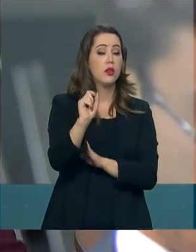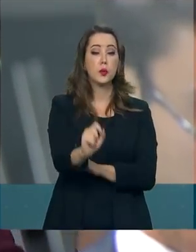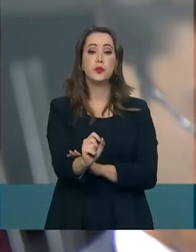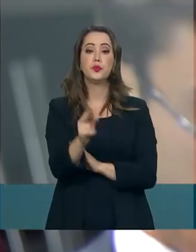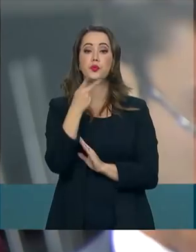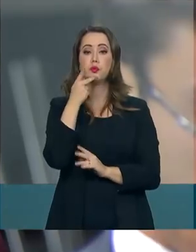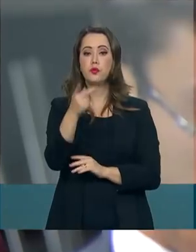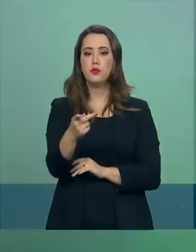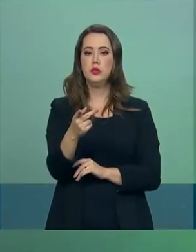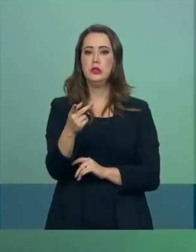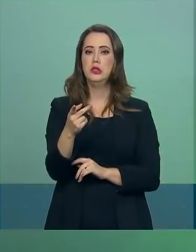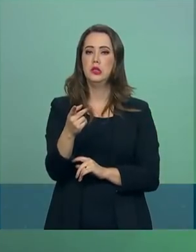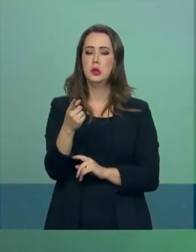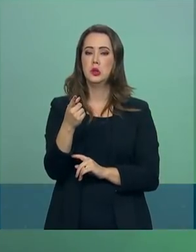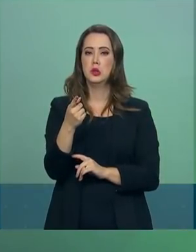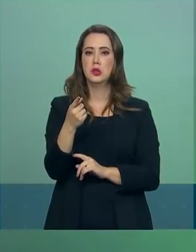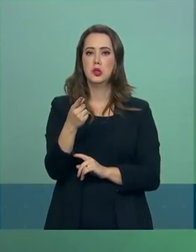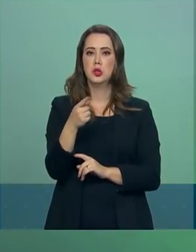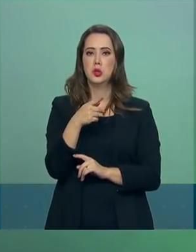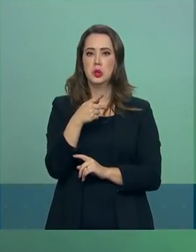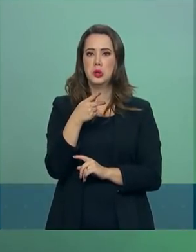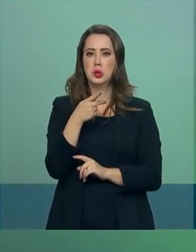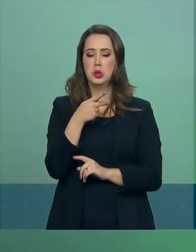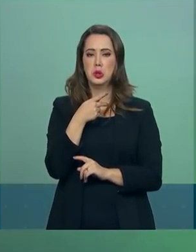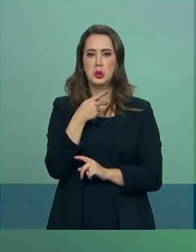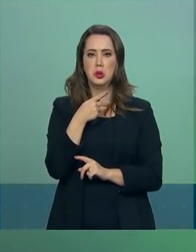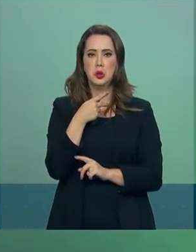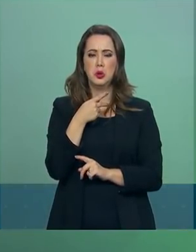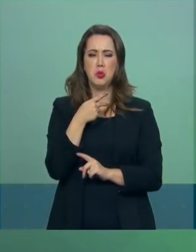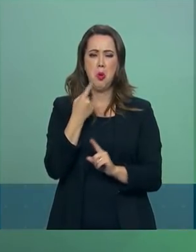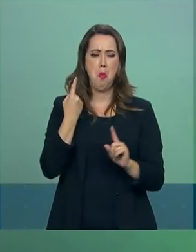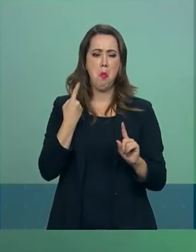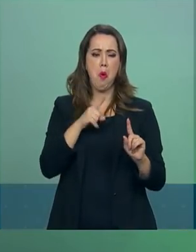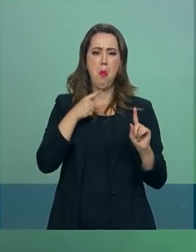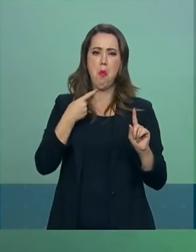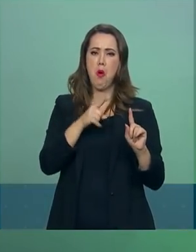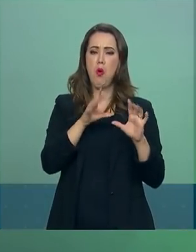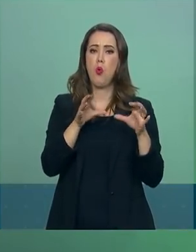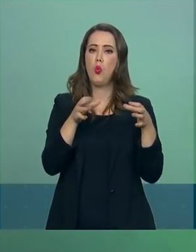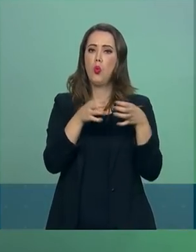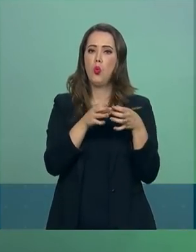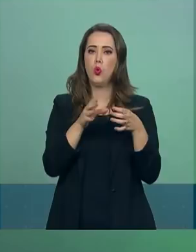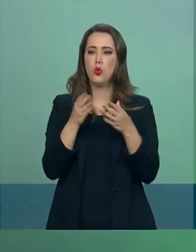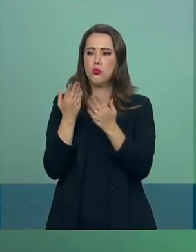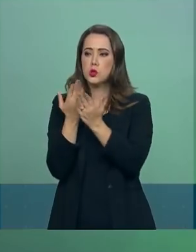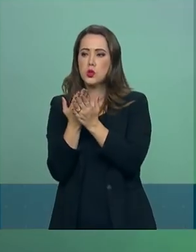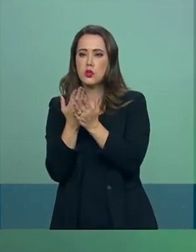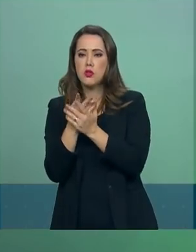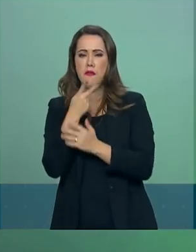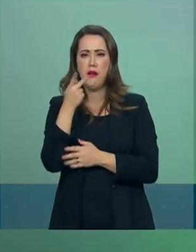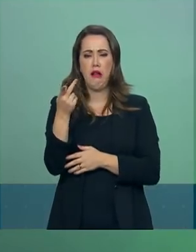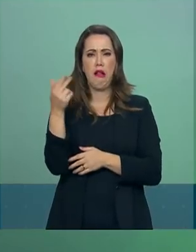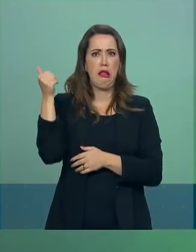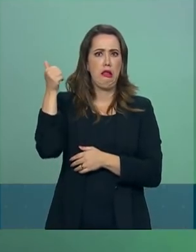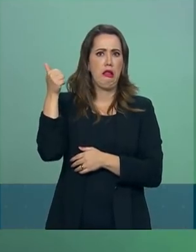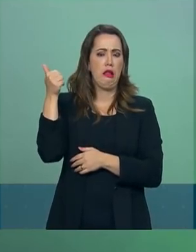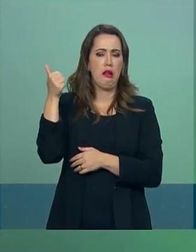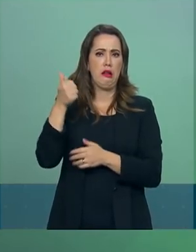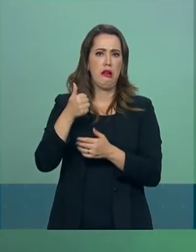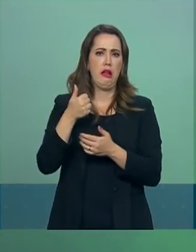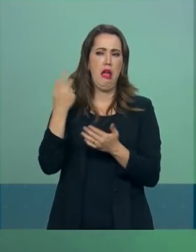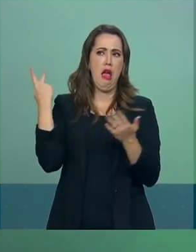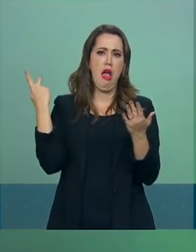das críticas sobre o que os analistas consideram escandaloso, a